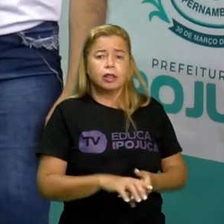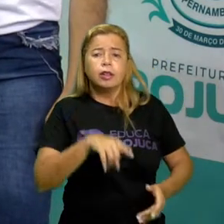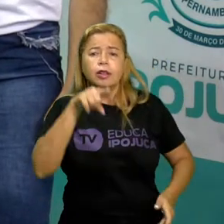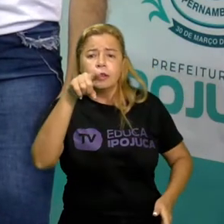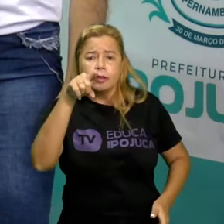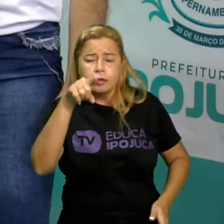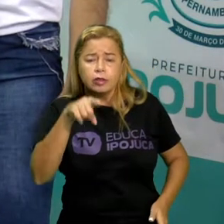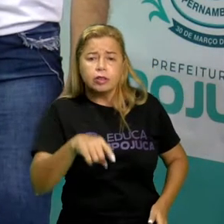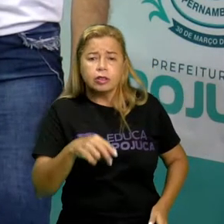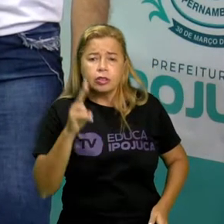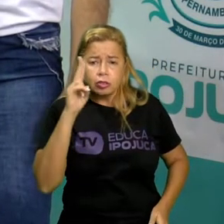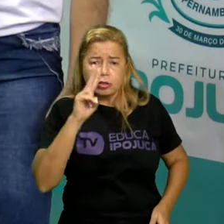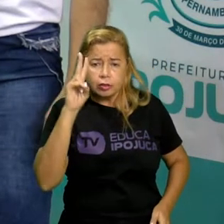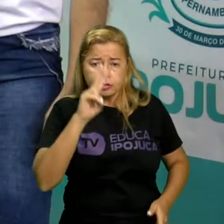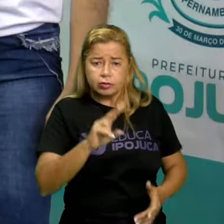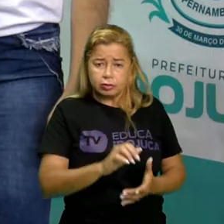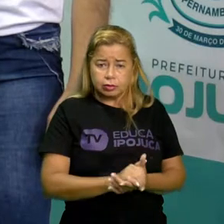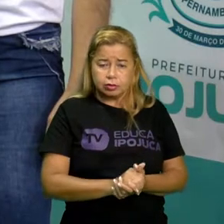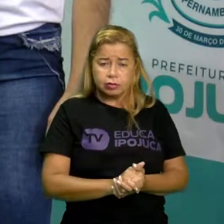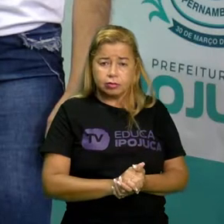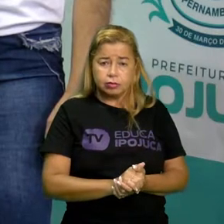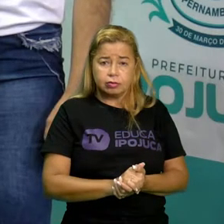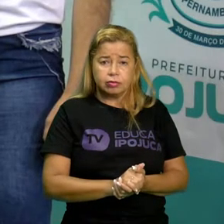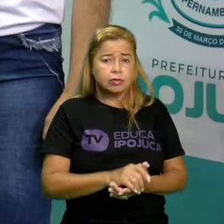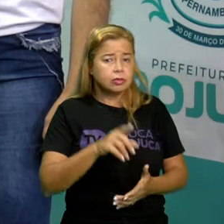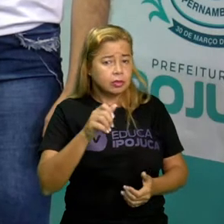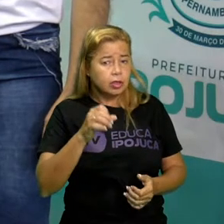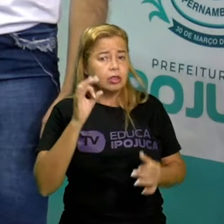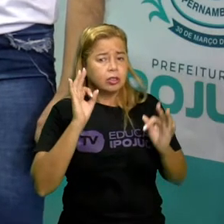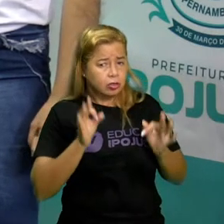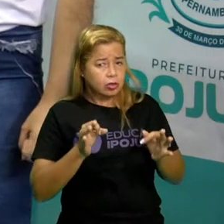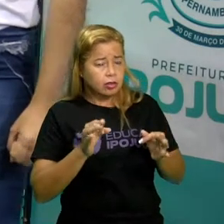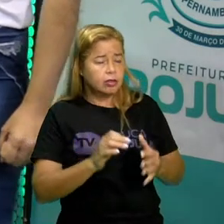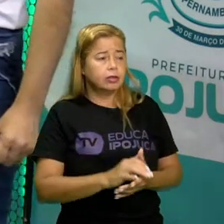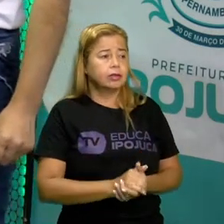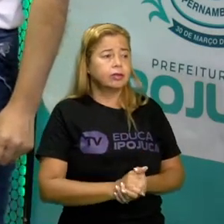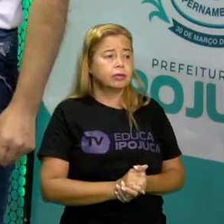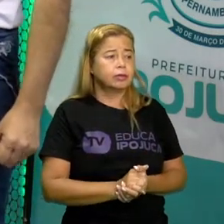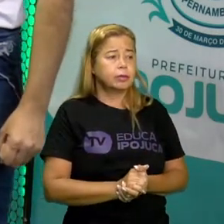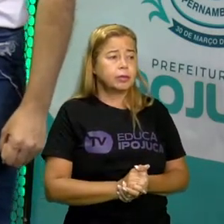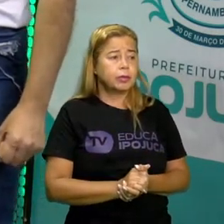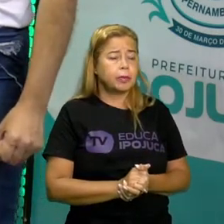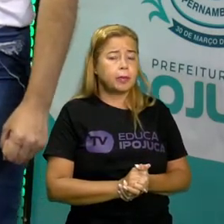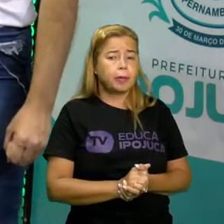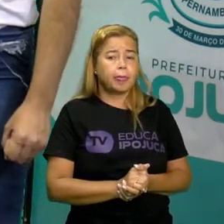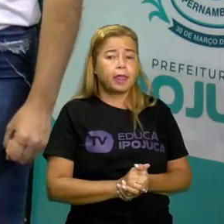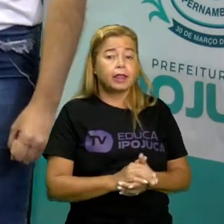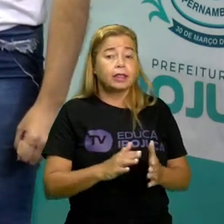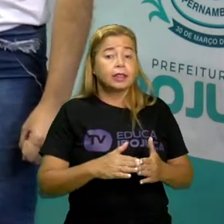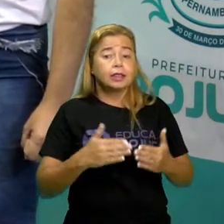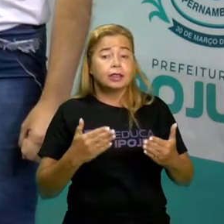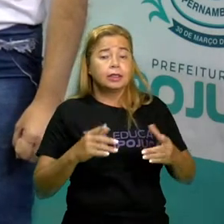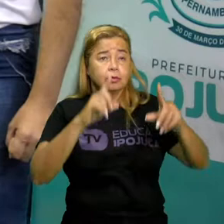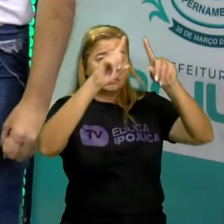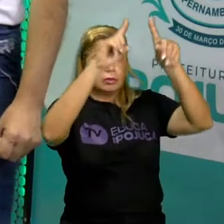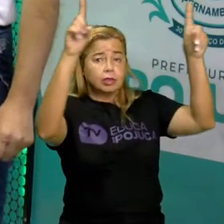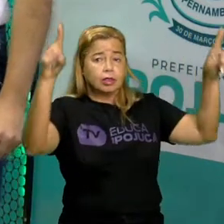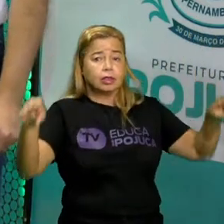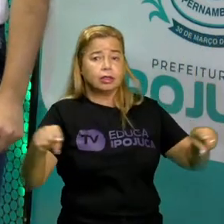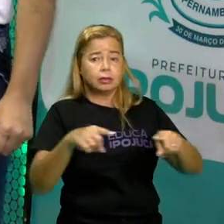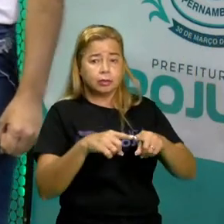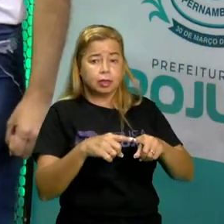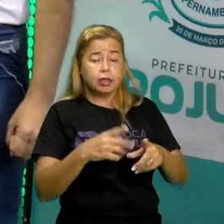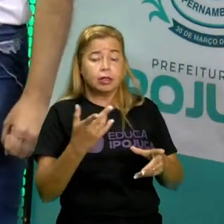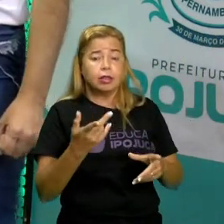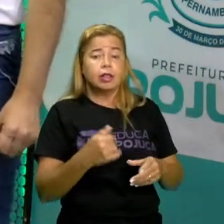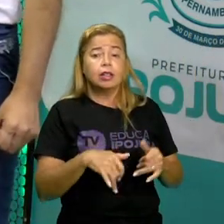observou aí? eu acredito que sim então essas placas elas nos